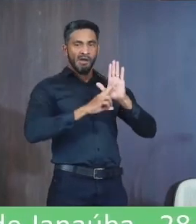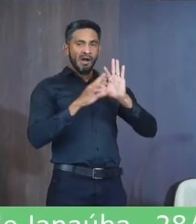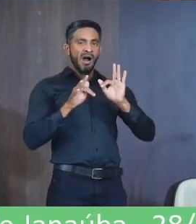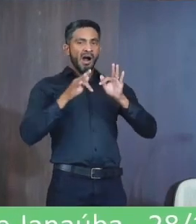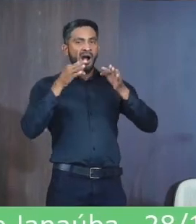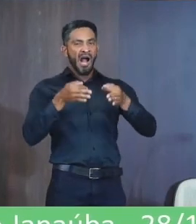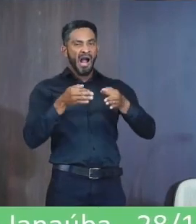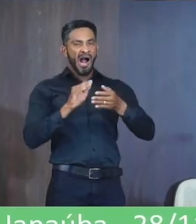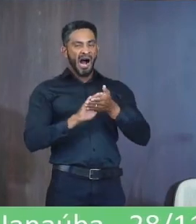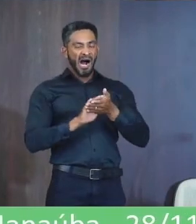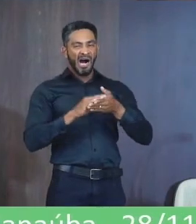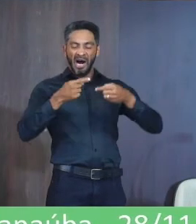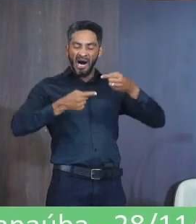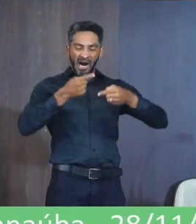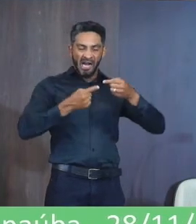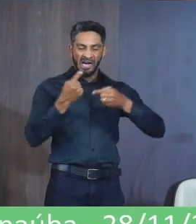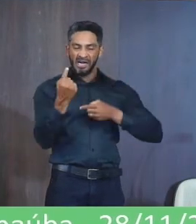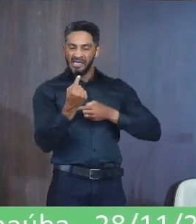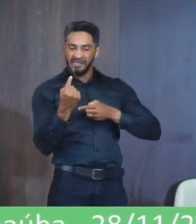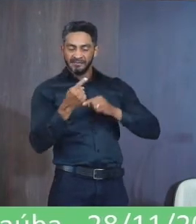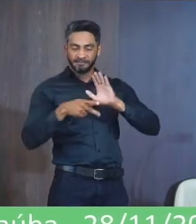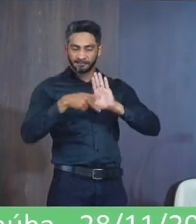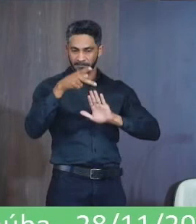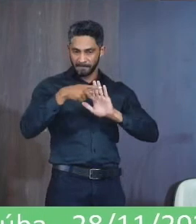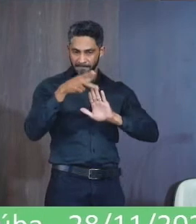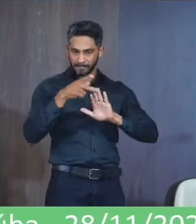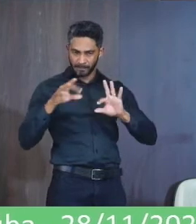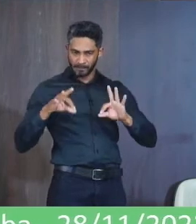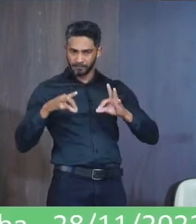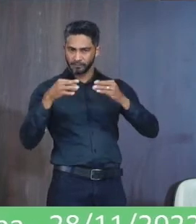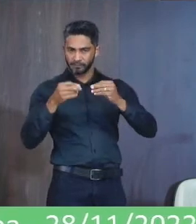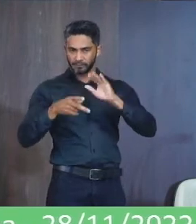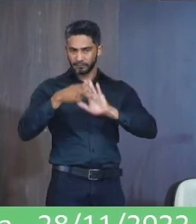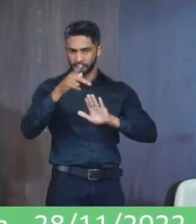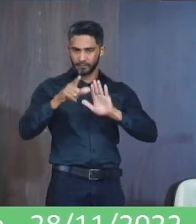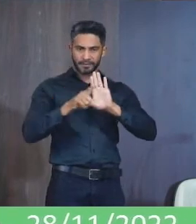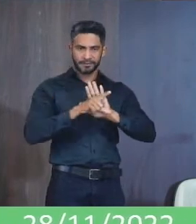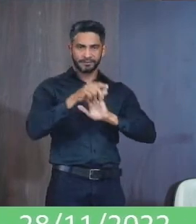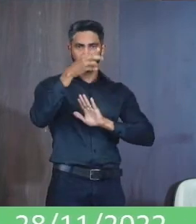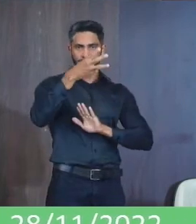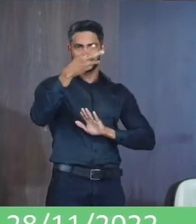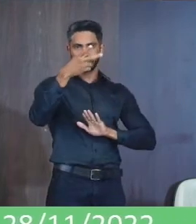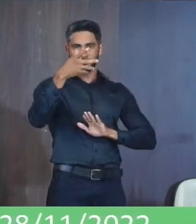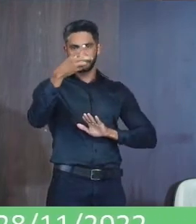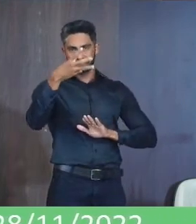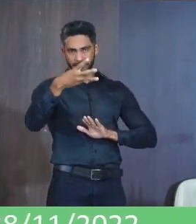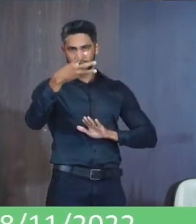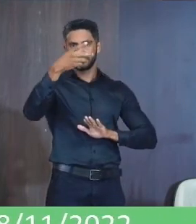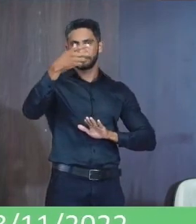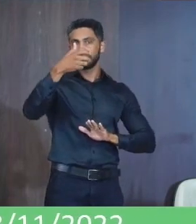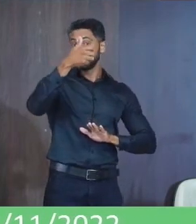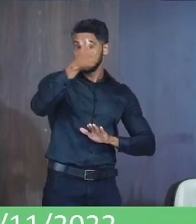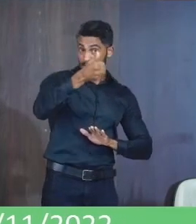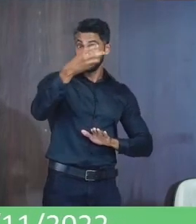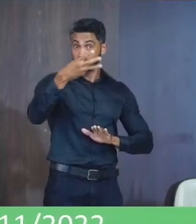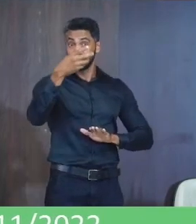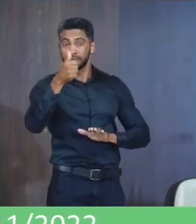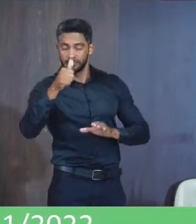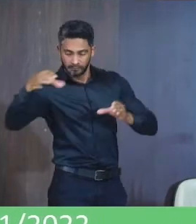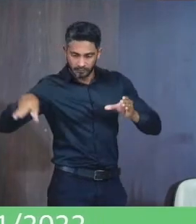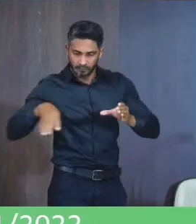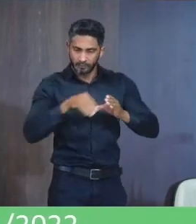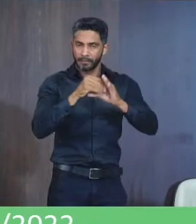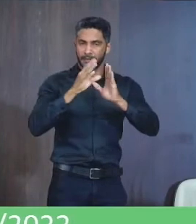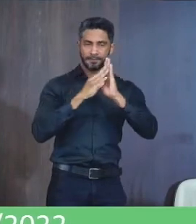Em discussão em primeiro turno Foi aprovado por unanimidade O Projeto de Lei 131-2022 Institui no calendário do